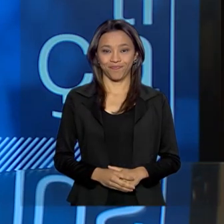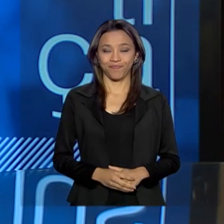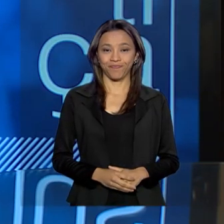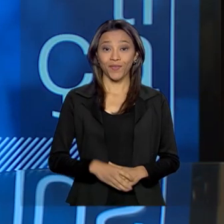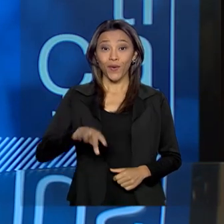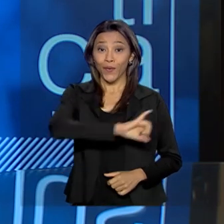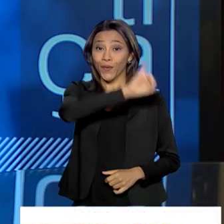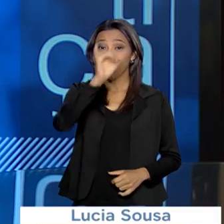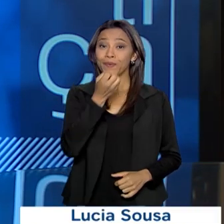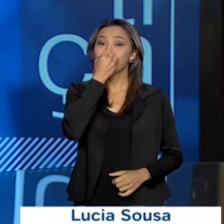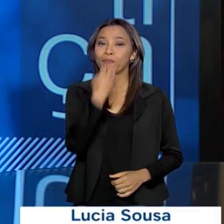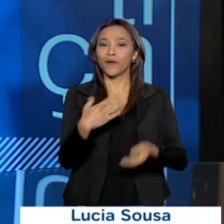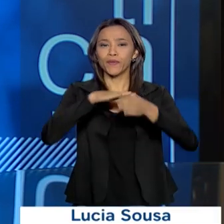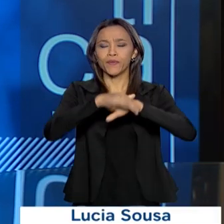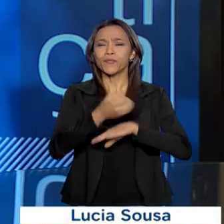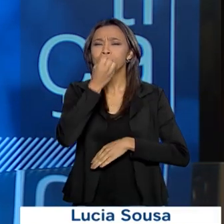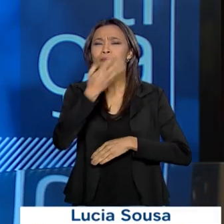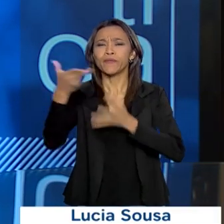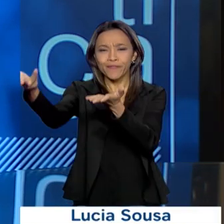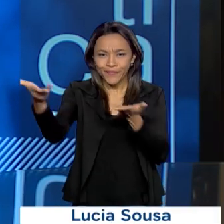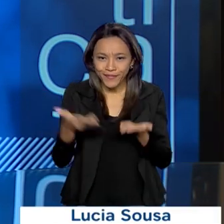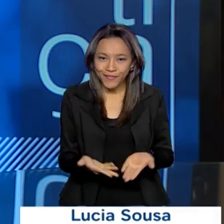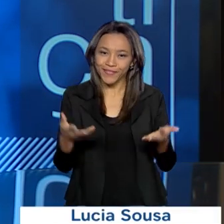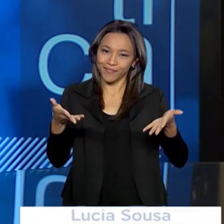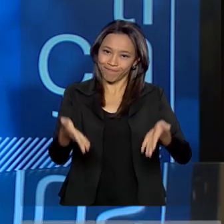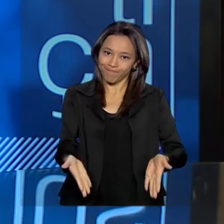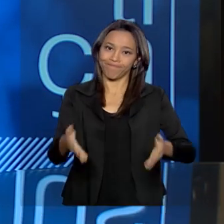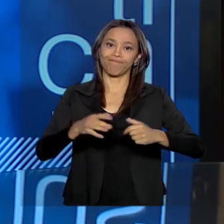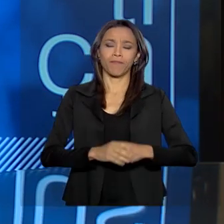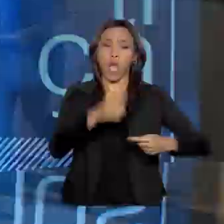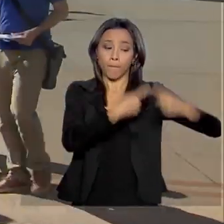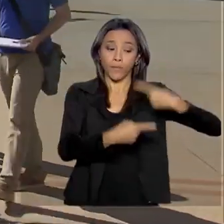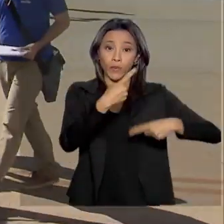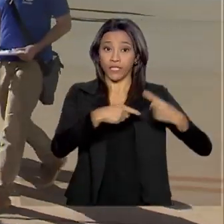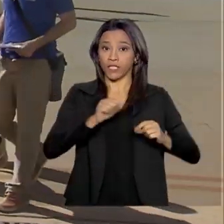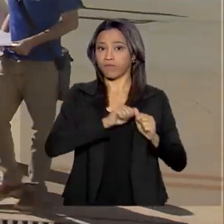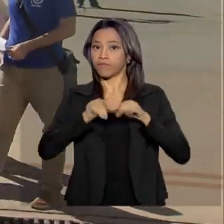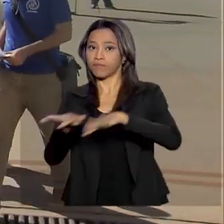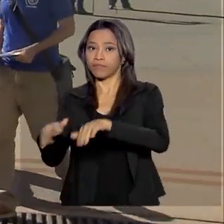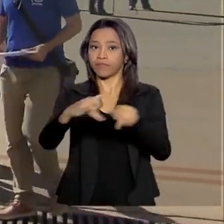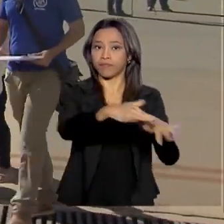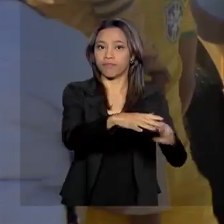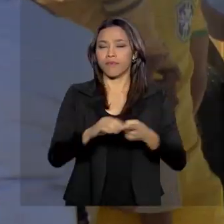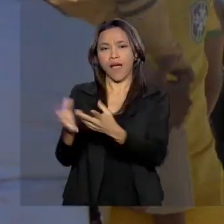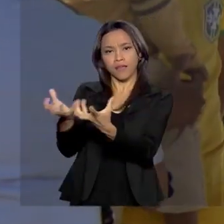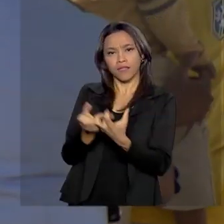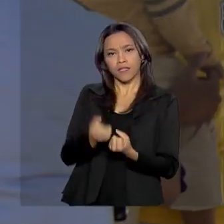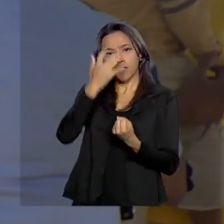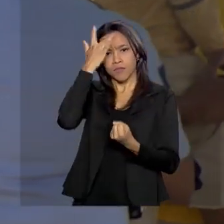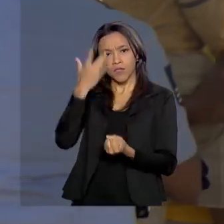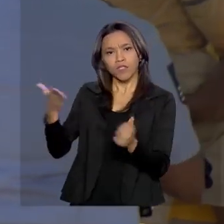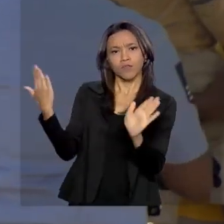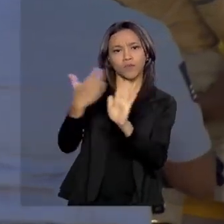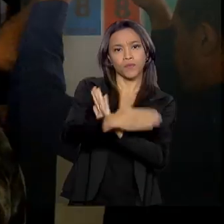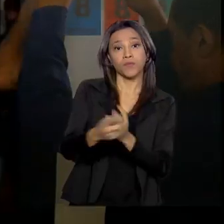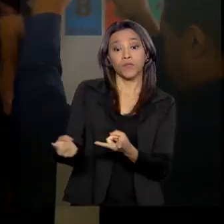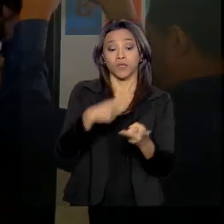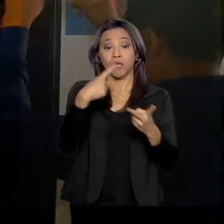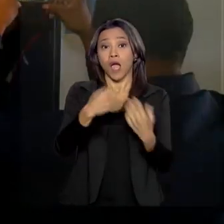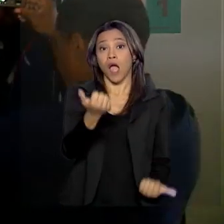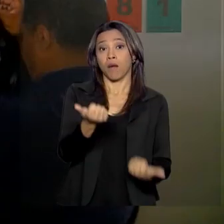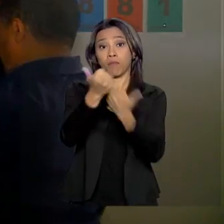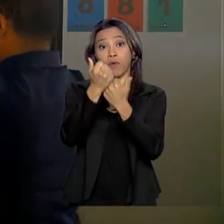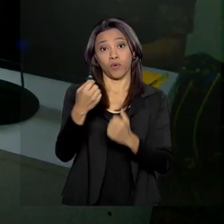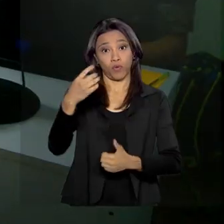Olá, boa noite e seja bem-vindo ao Brasil em Pauta, política migratória e acolhimento a refugiados, cooperação jurídica